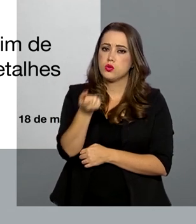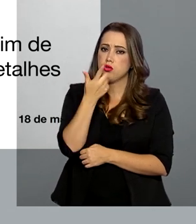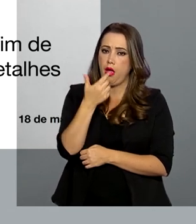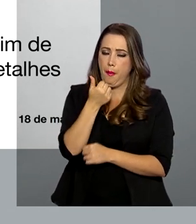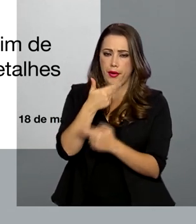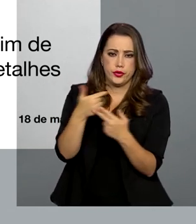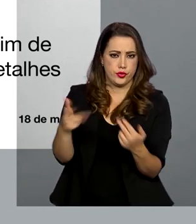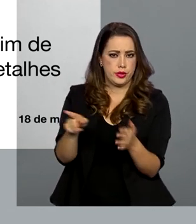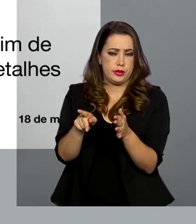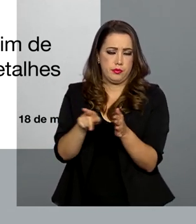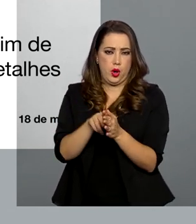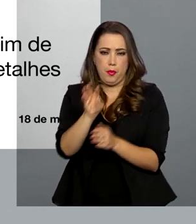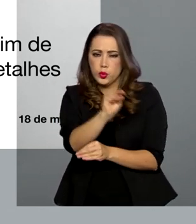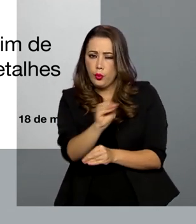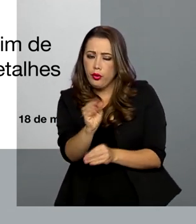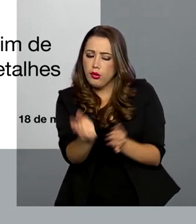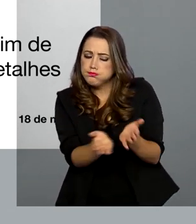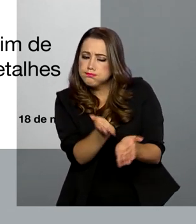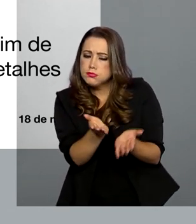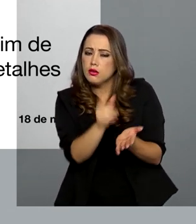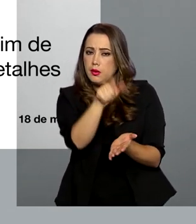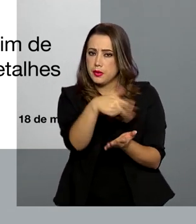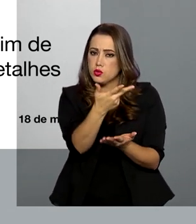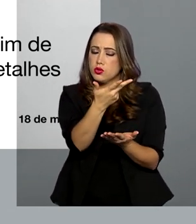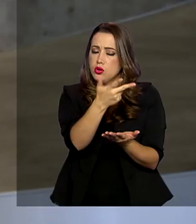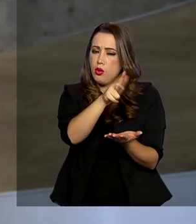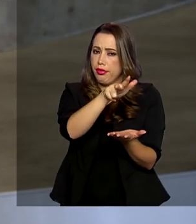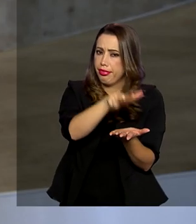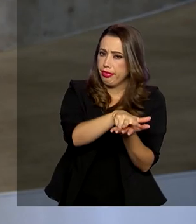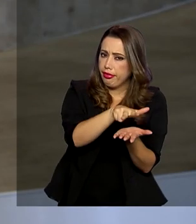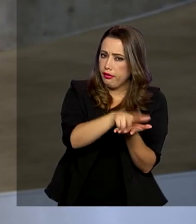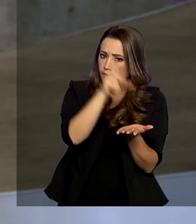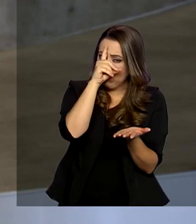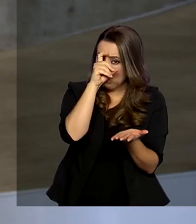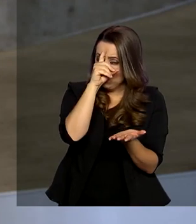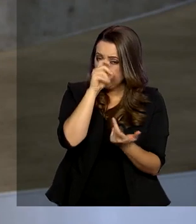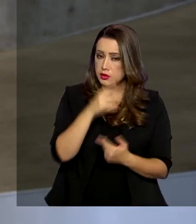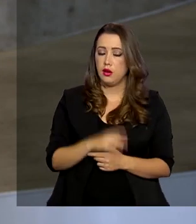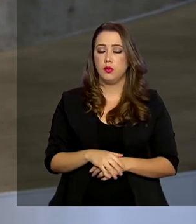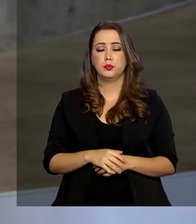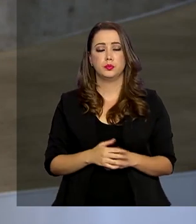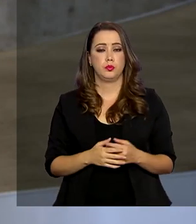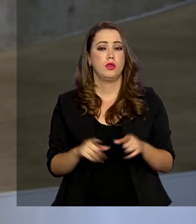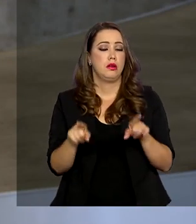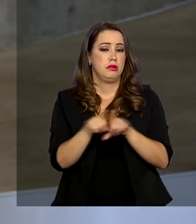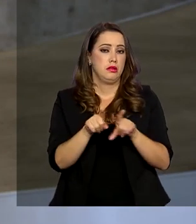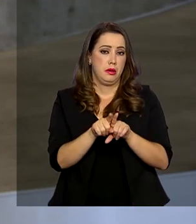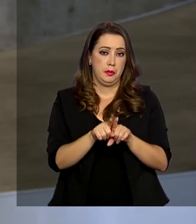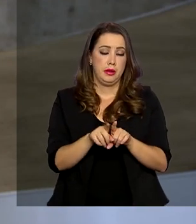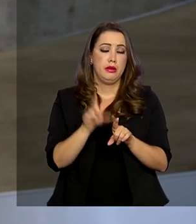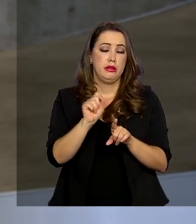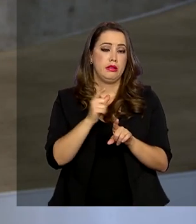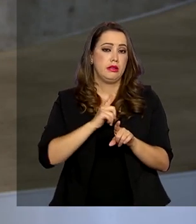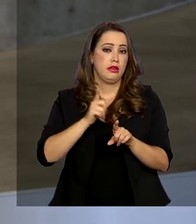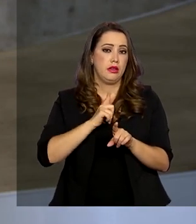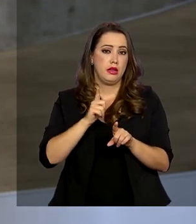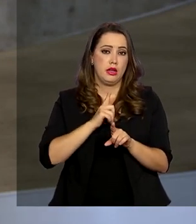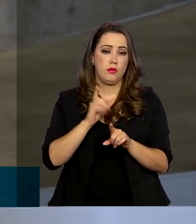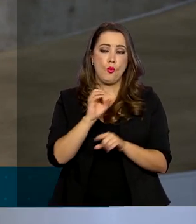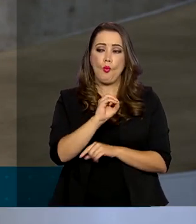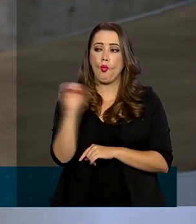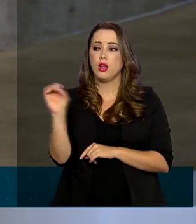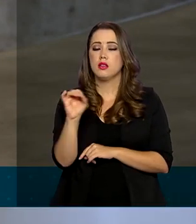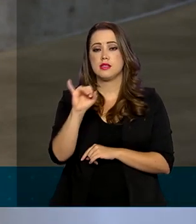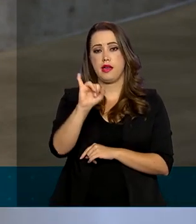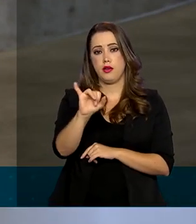estudos no combate ao vírus. Além da taxa zero, o governo tem atuado na isenção de IPI, o